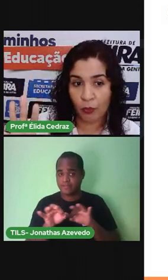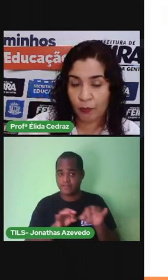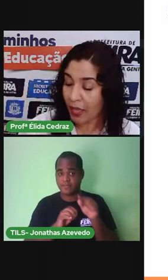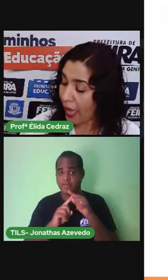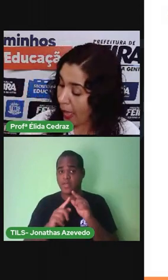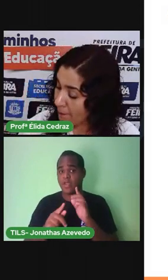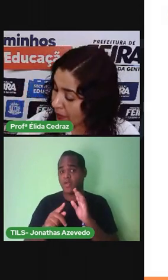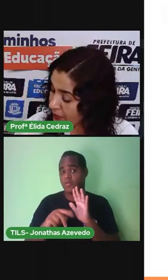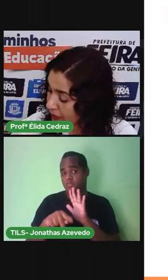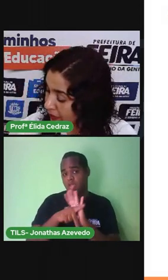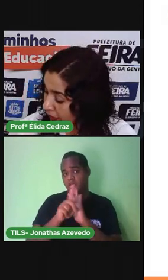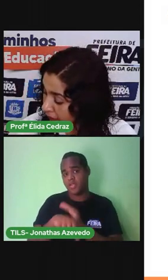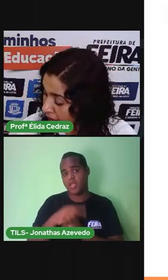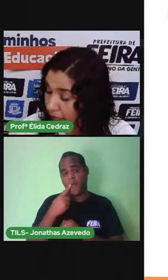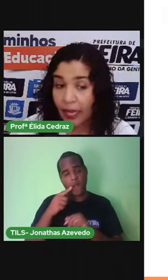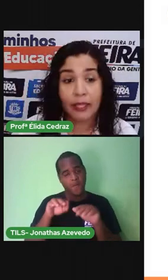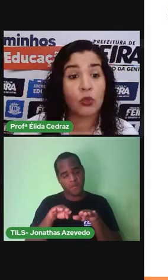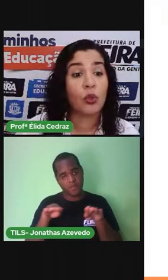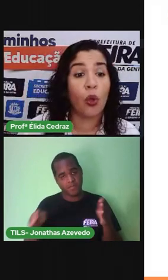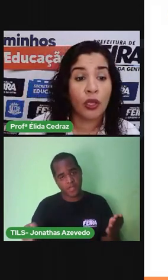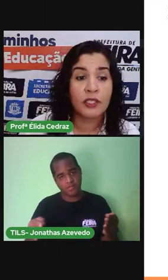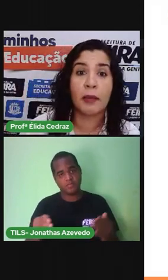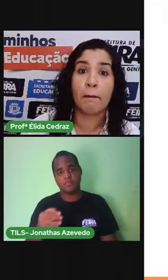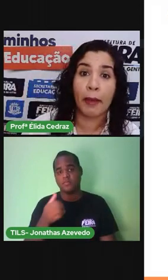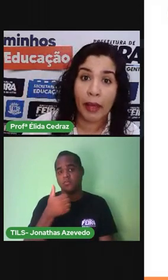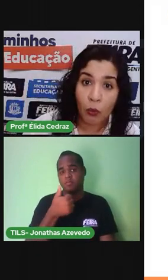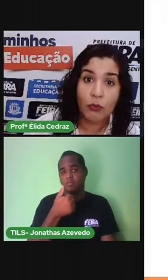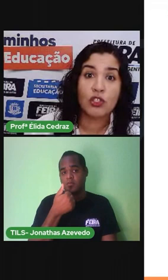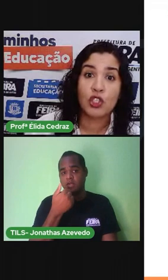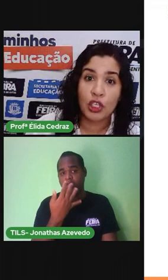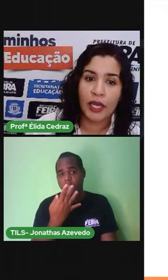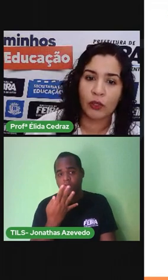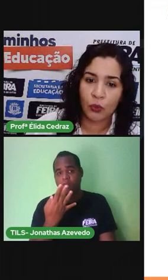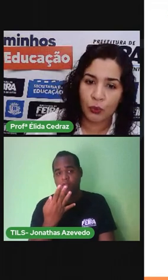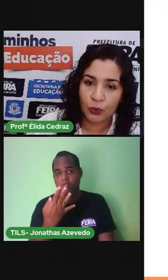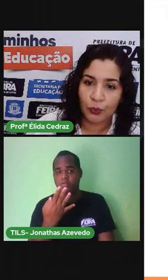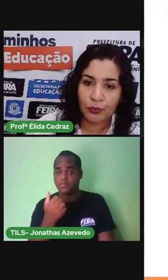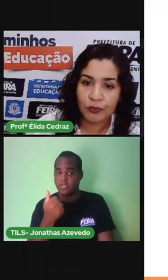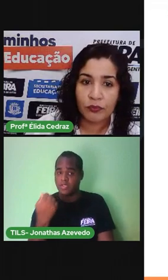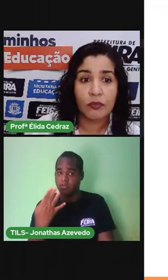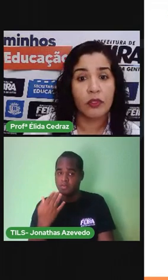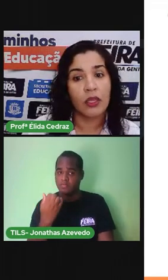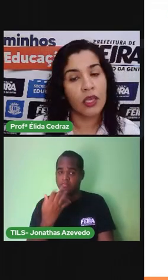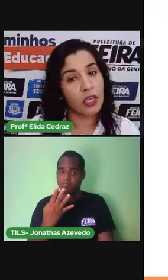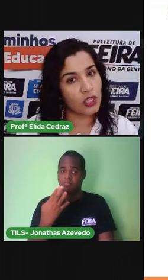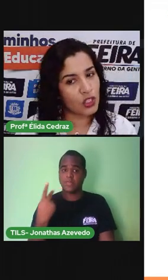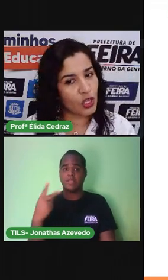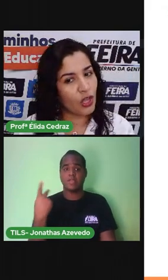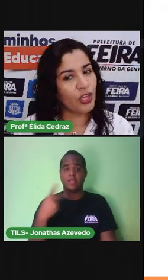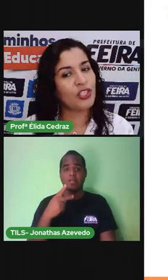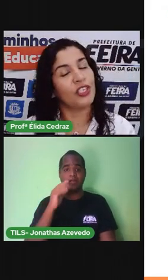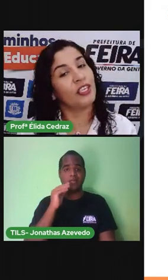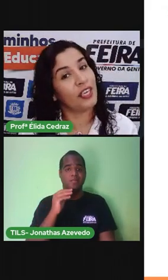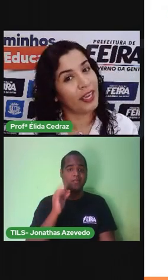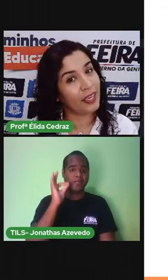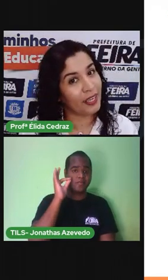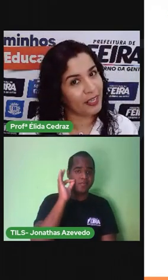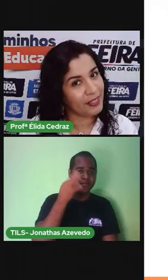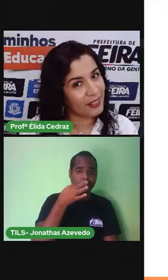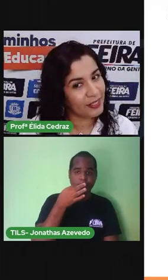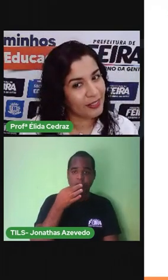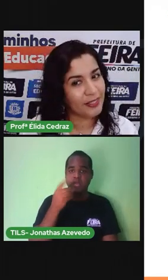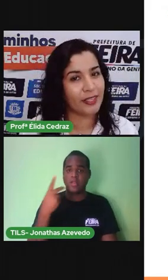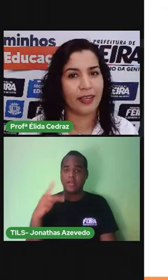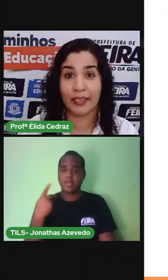palmo A mesa tem 14 palmos De adulto E Jorge Que é